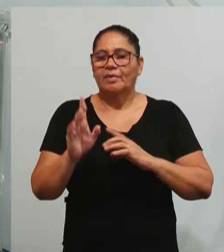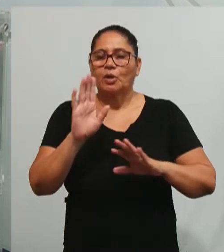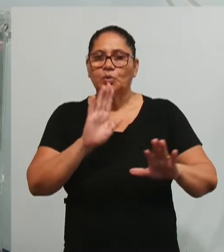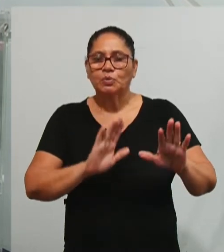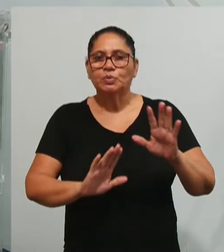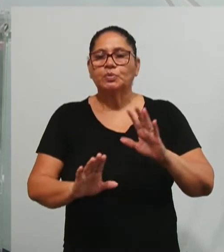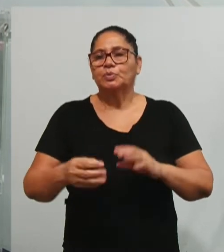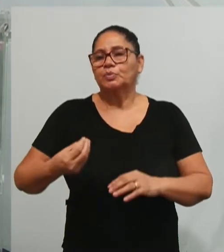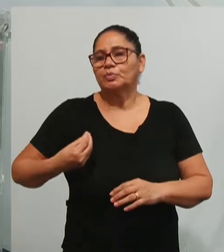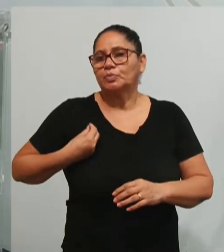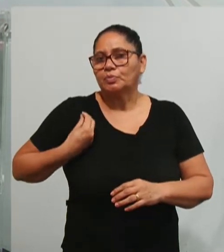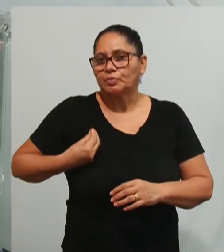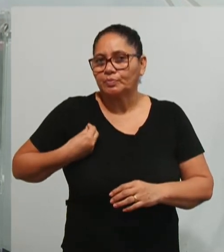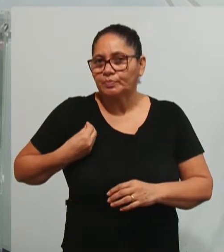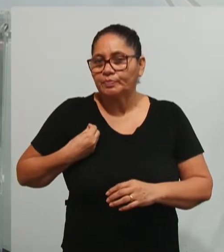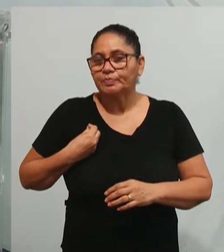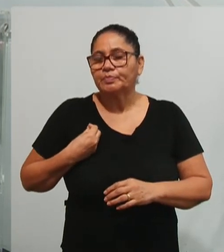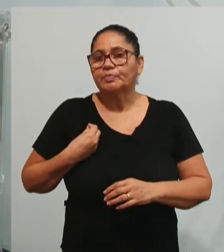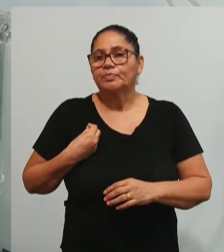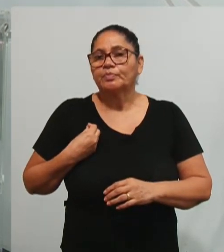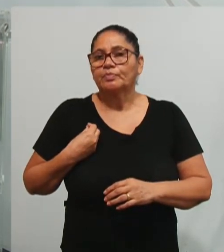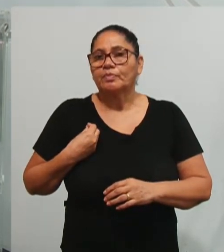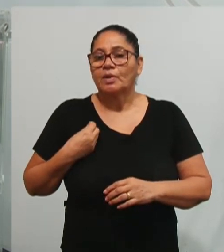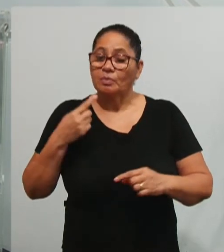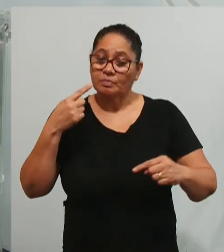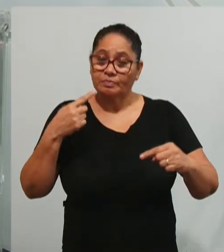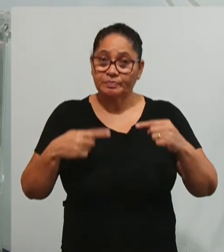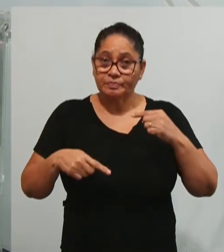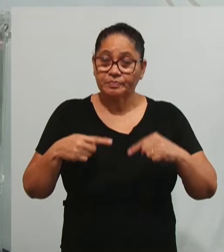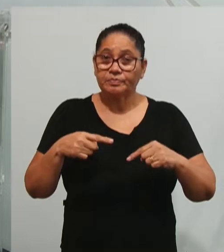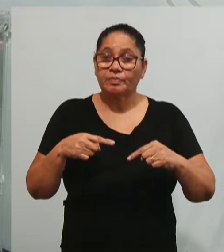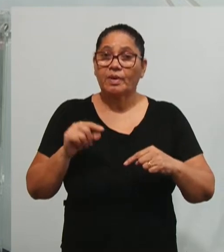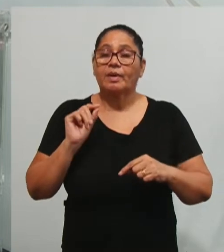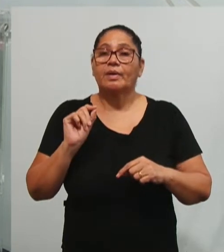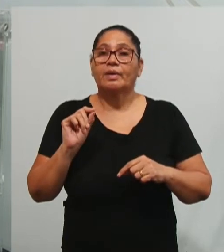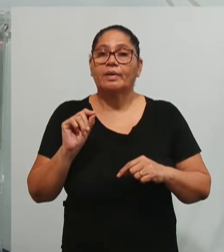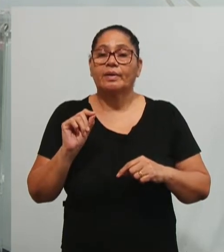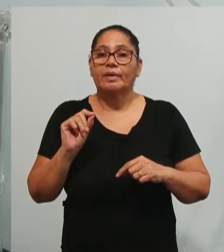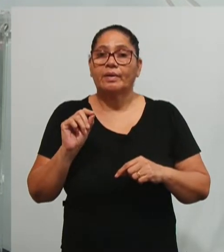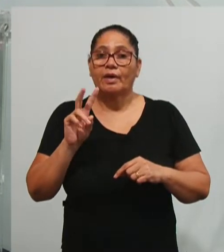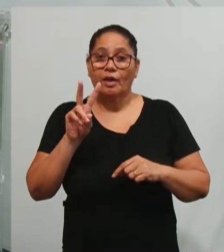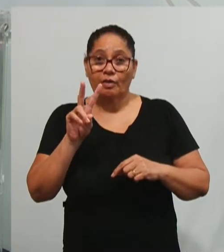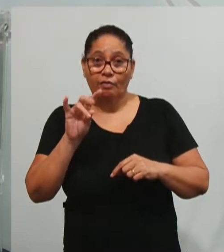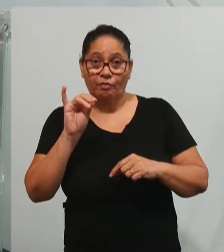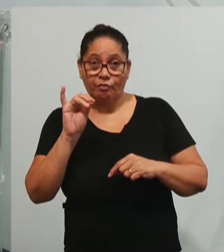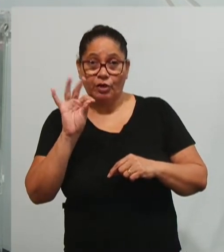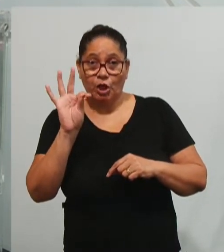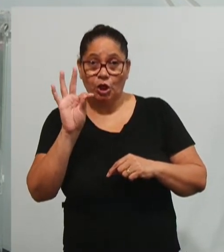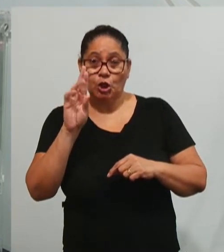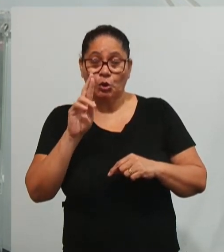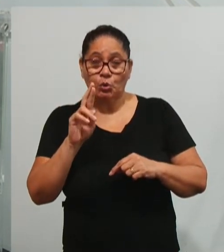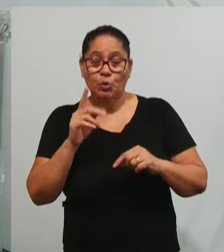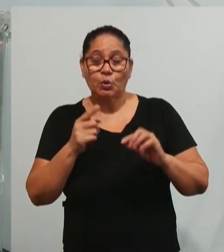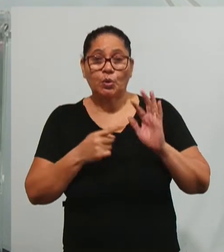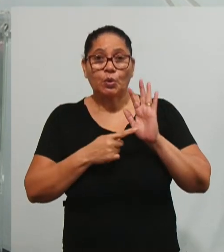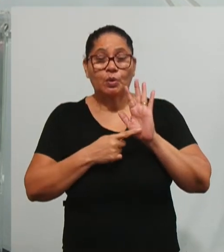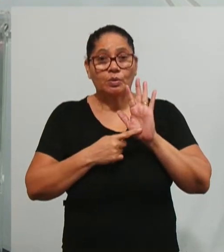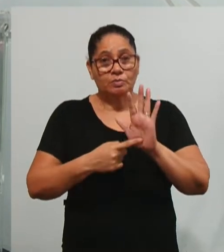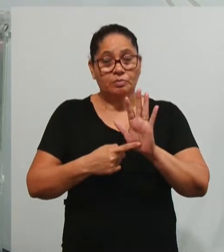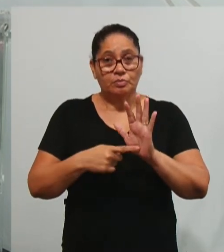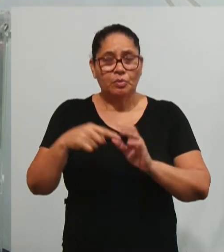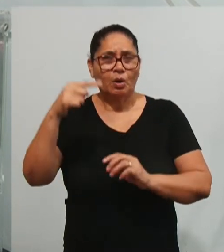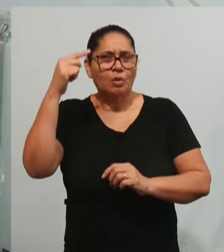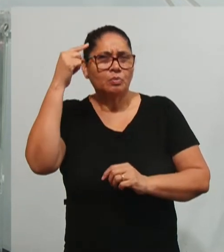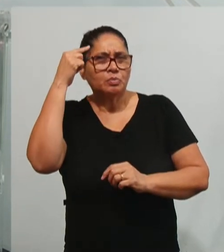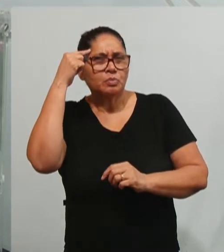vidas. Então, é sobre essa crítica que Vitor Henrique Paro nos traz essa reflexão